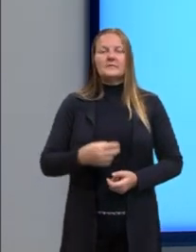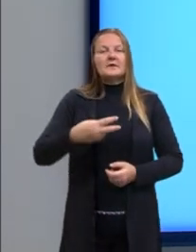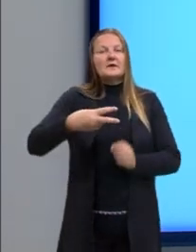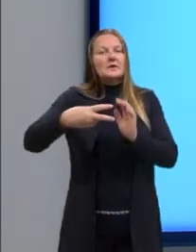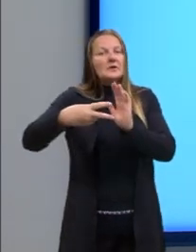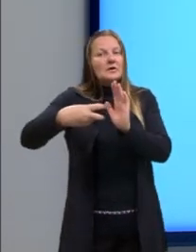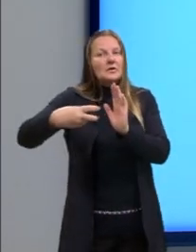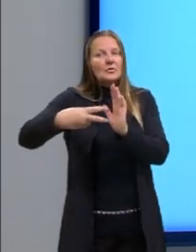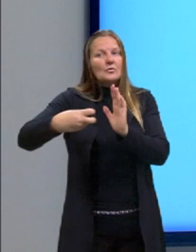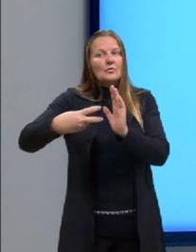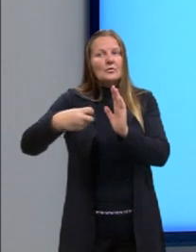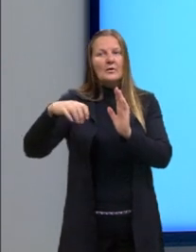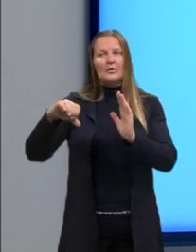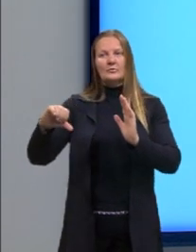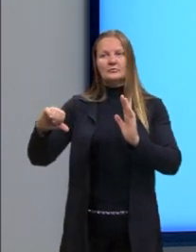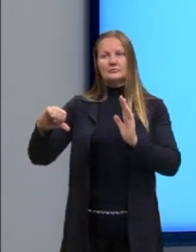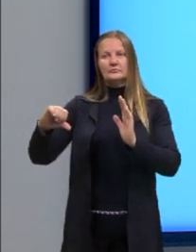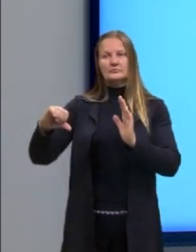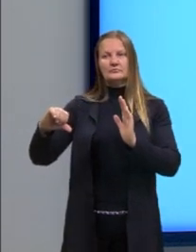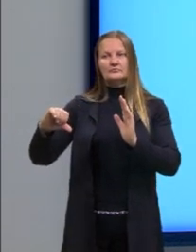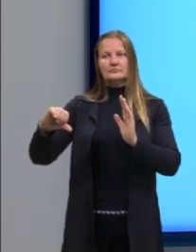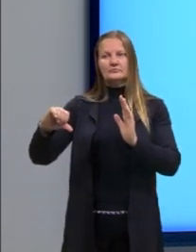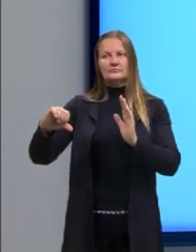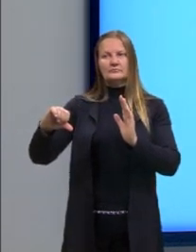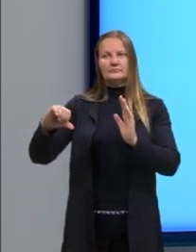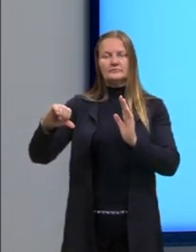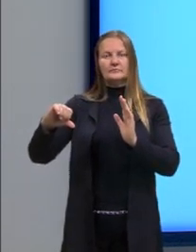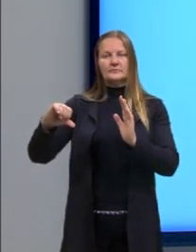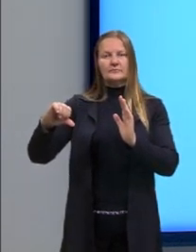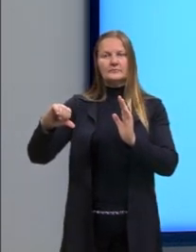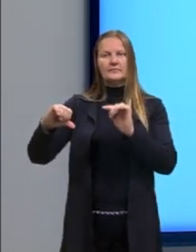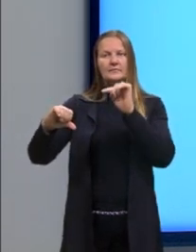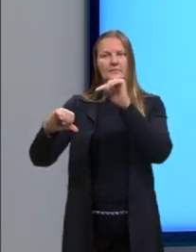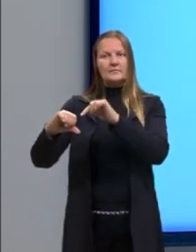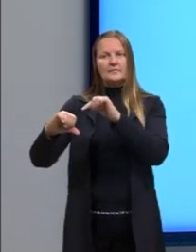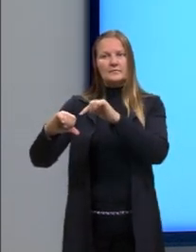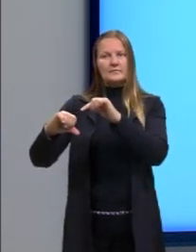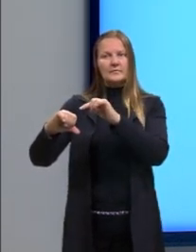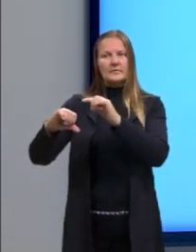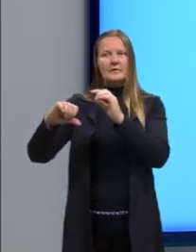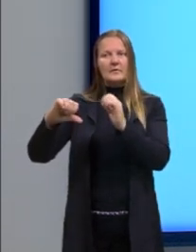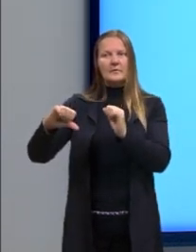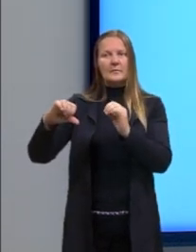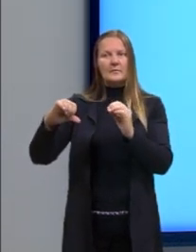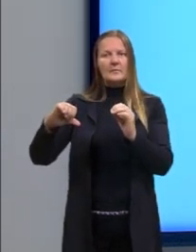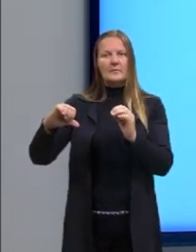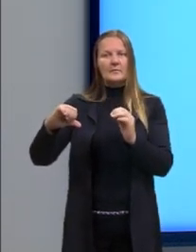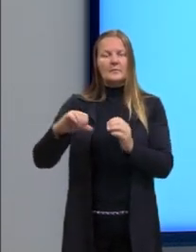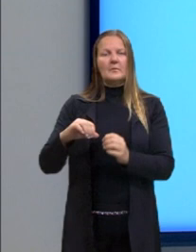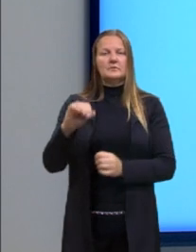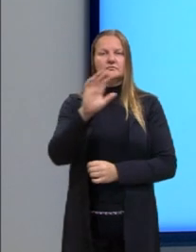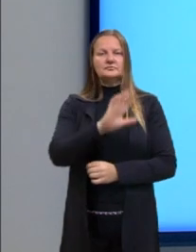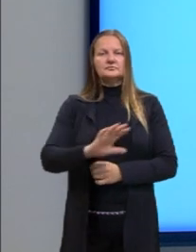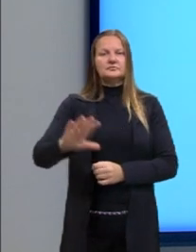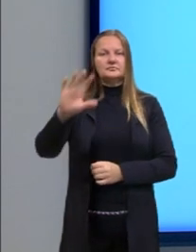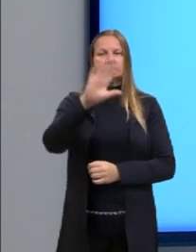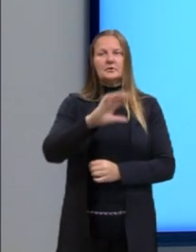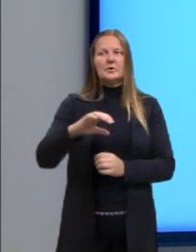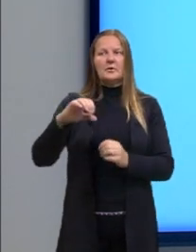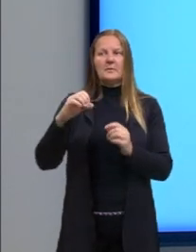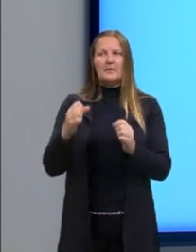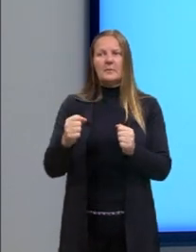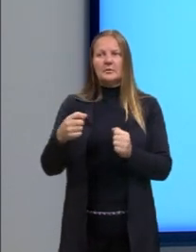depois da igualdade eu ainda tenho 9. E esse 9, quando a gente quer chegar numa equação geral, né? Nós